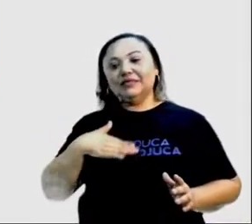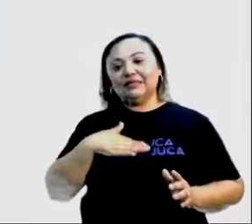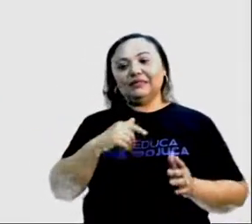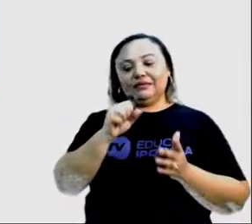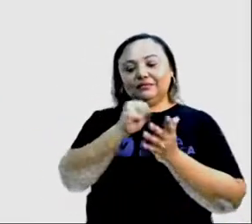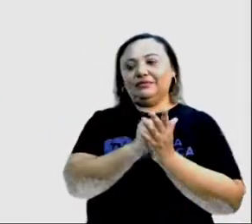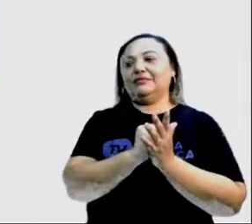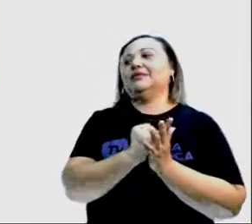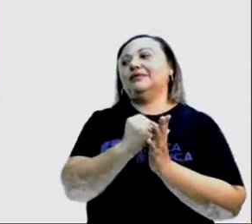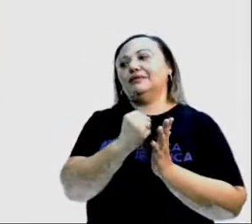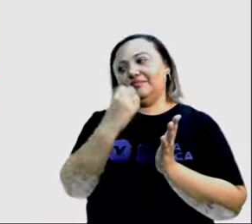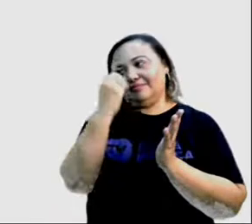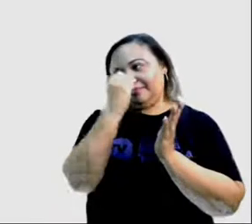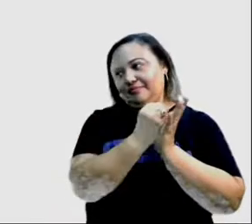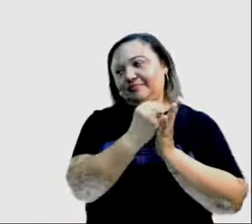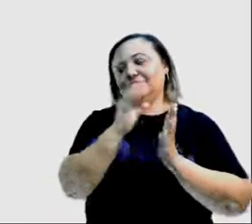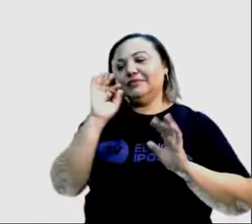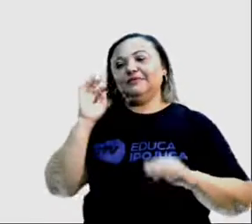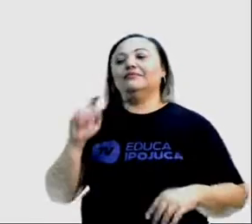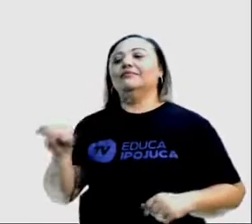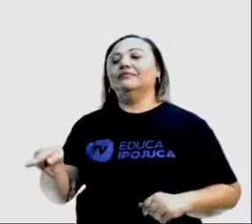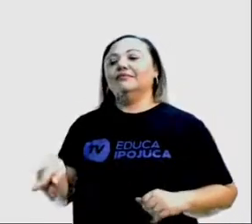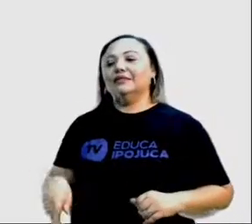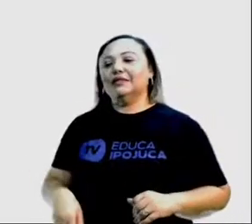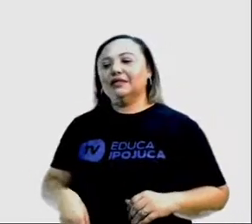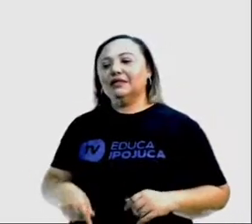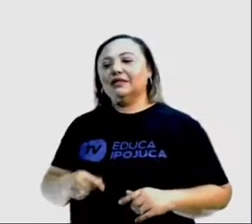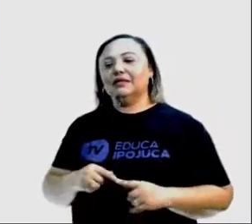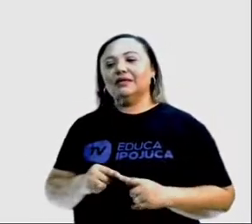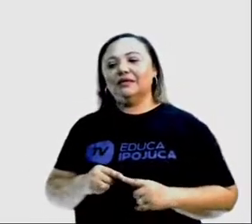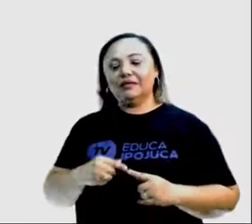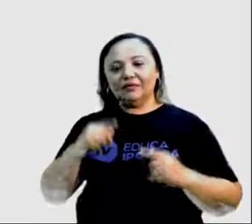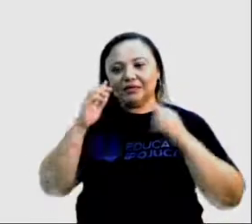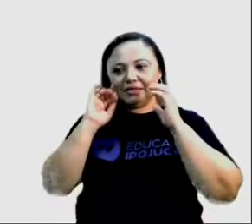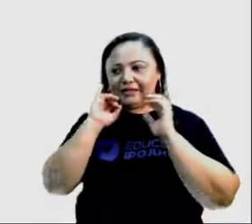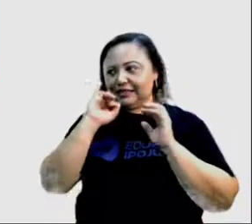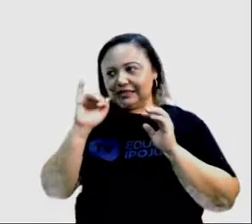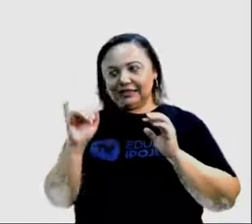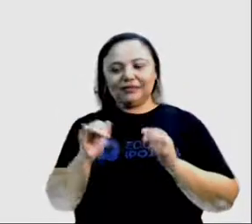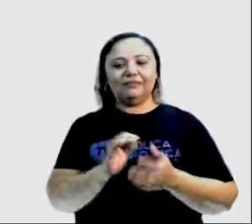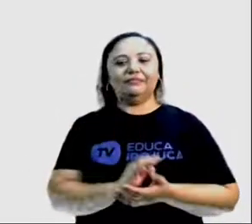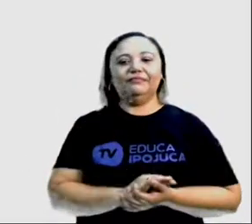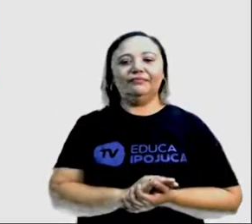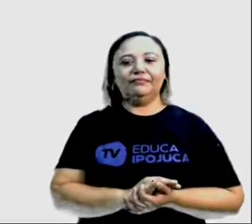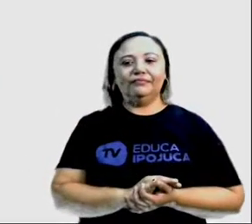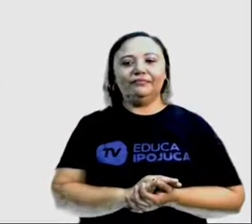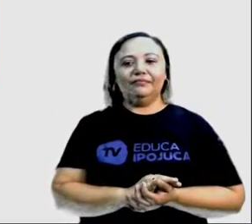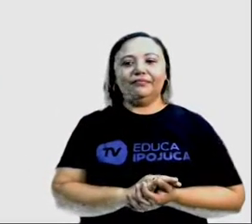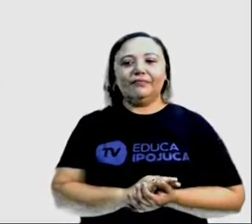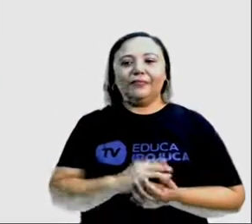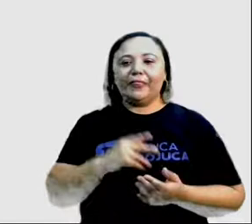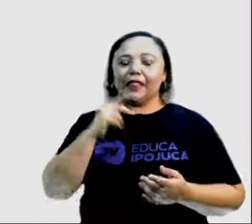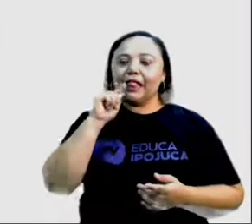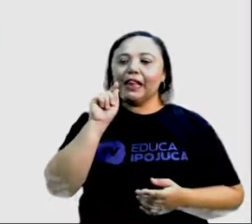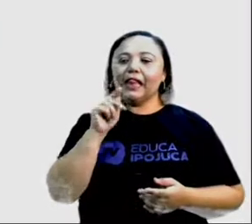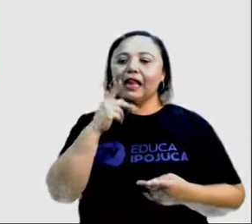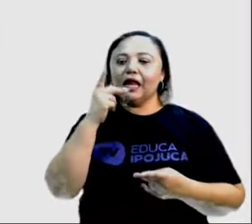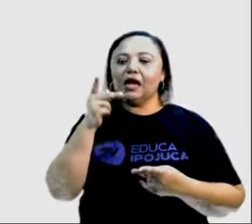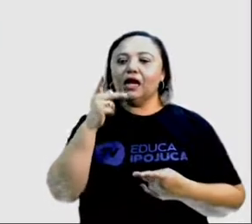que deixem aí claro a parcialidade, a sua preferência. Observe aqui alguns exemplos de fala.